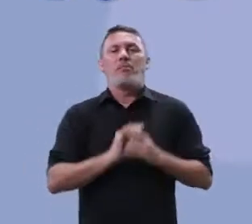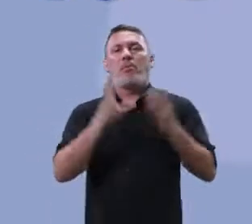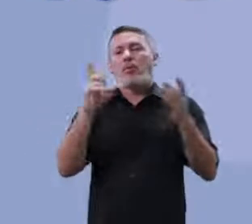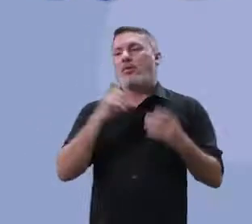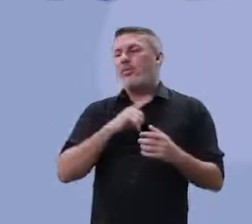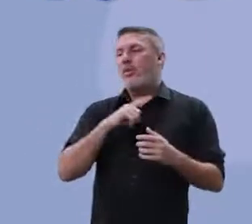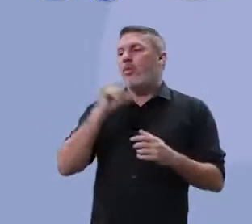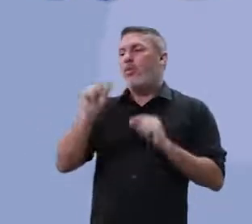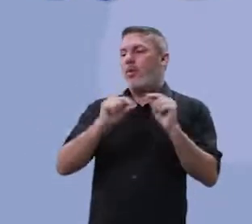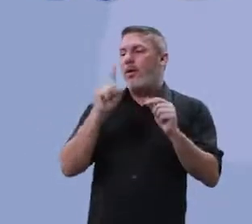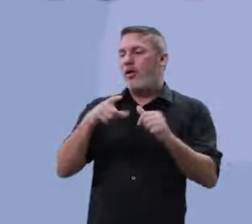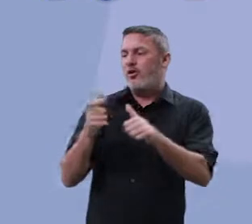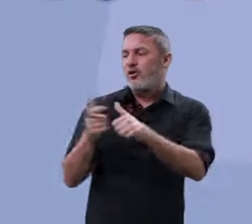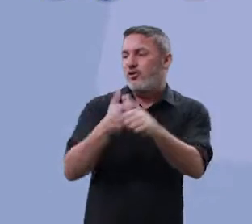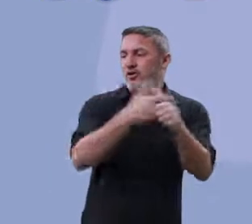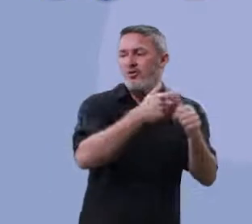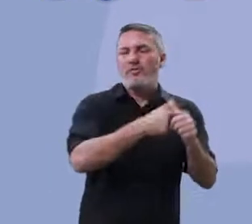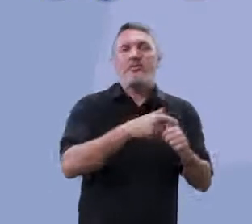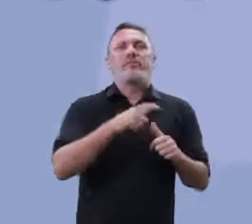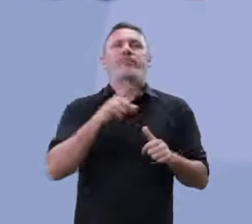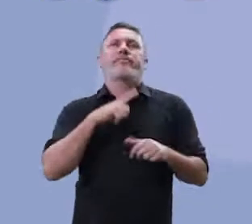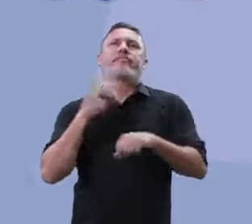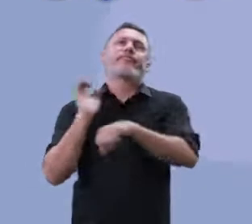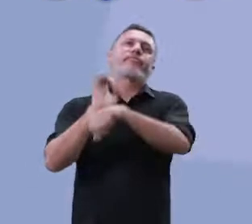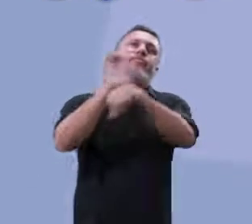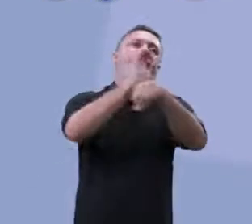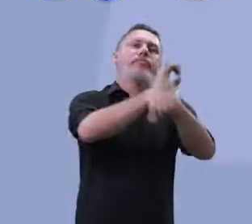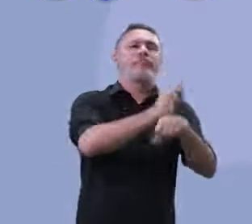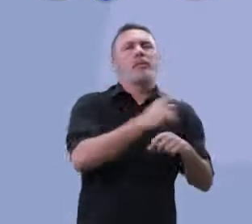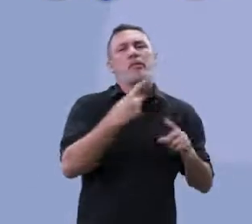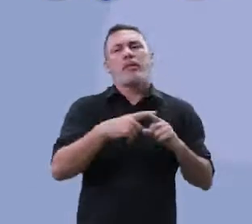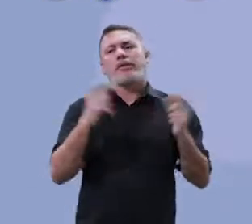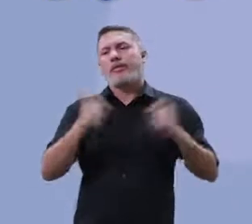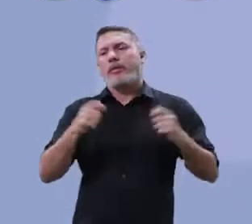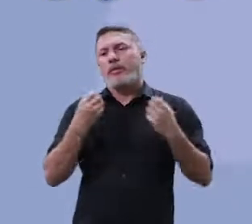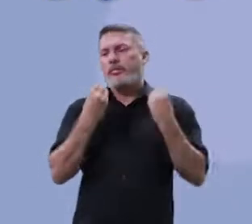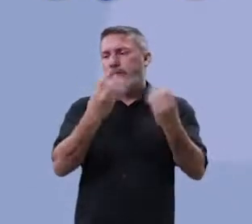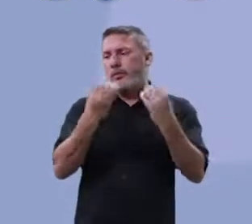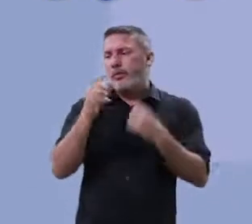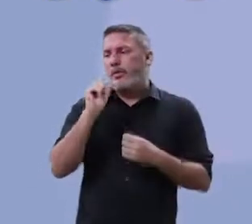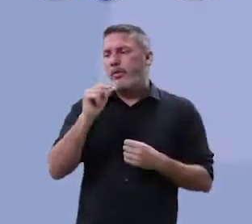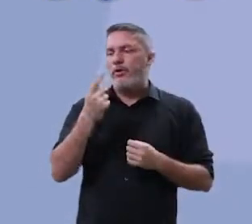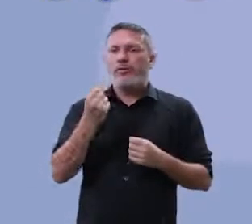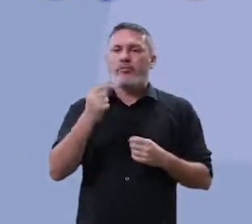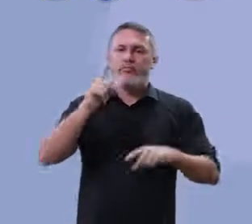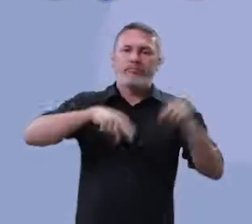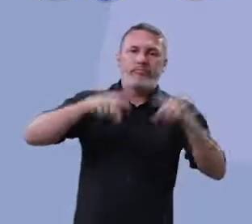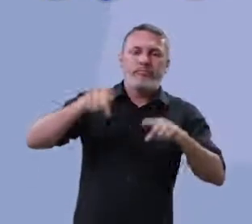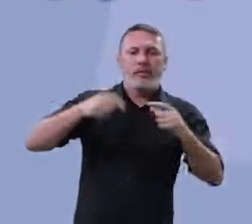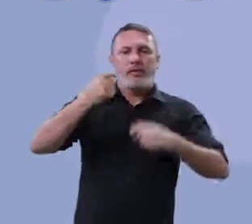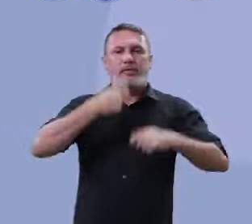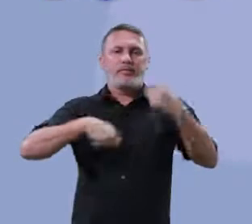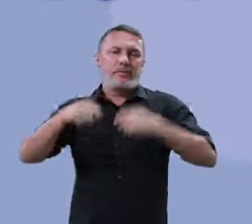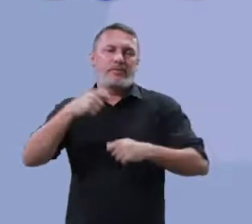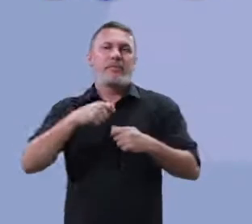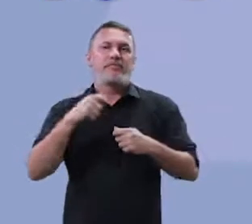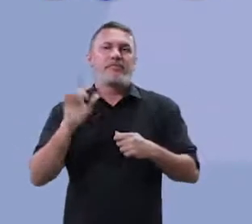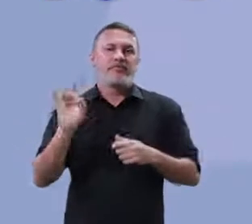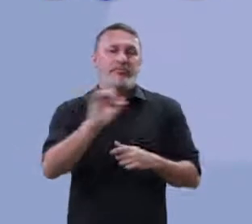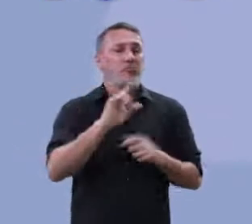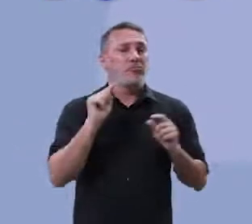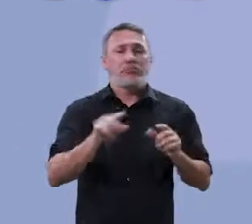das dívidas de vários estados. Essa aí foi a oração principal. Cujas condições financeiras e